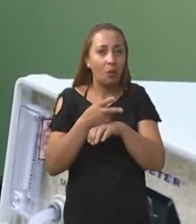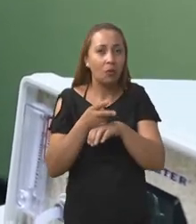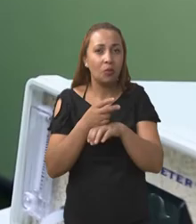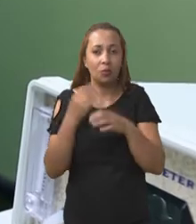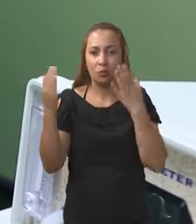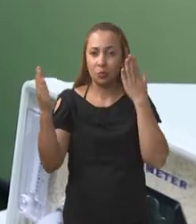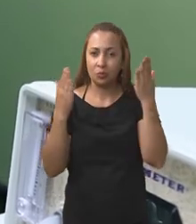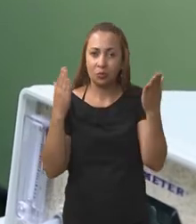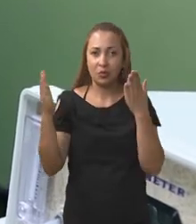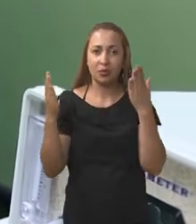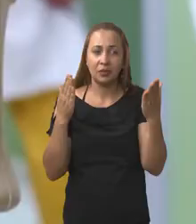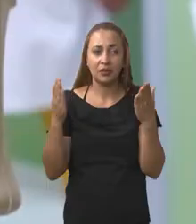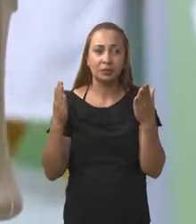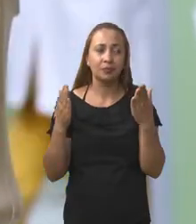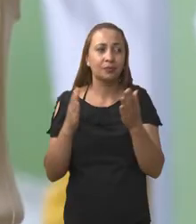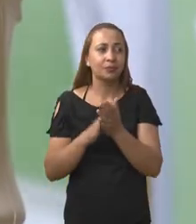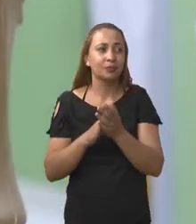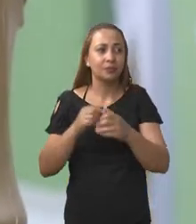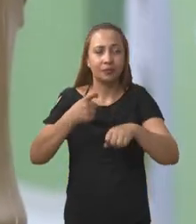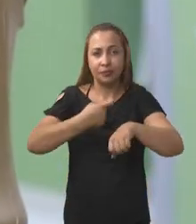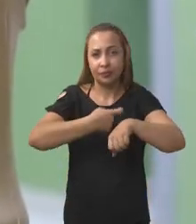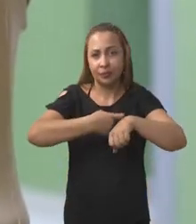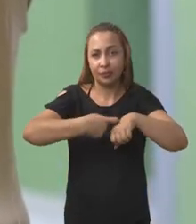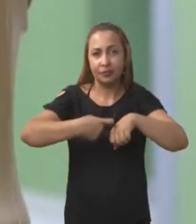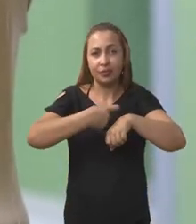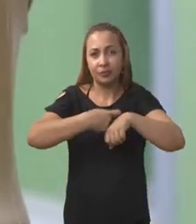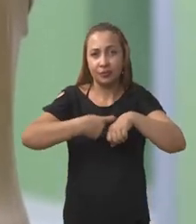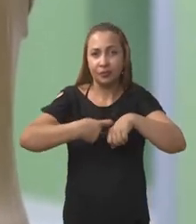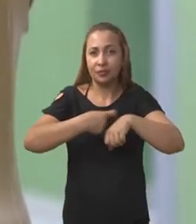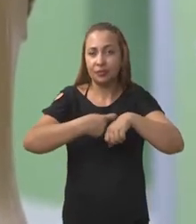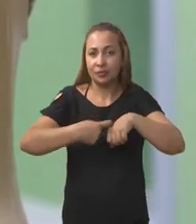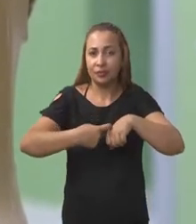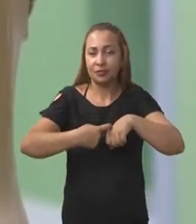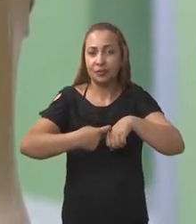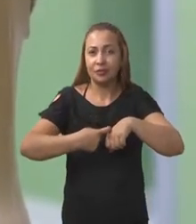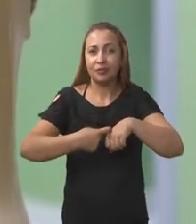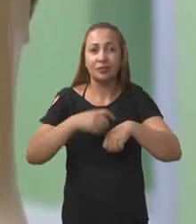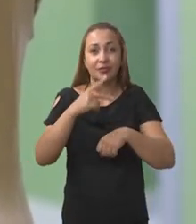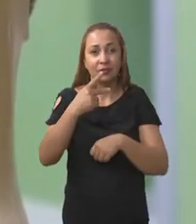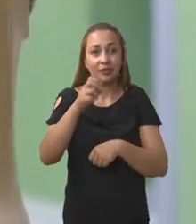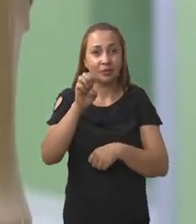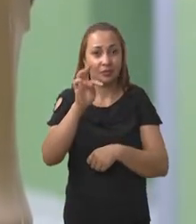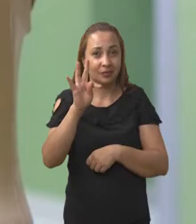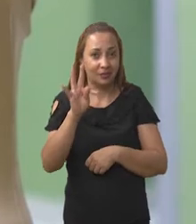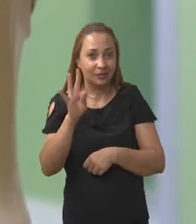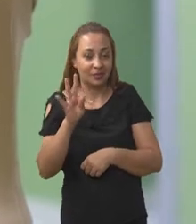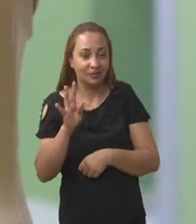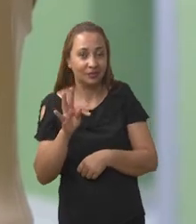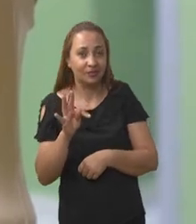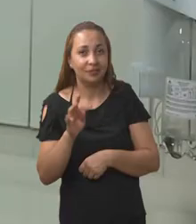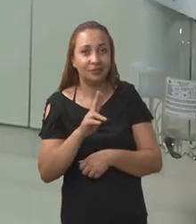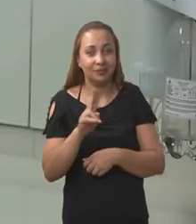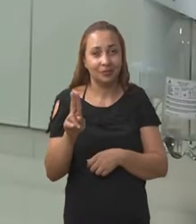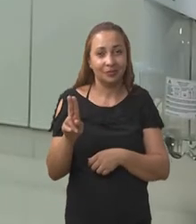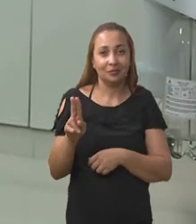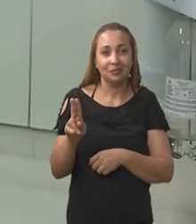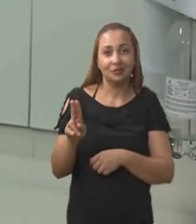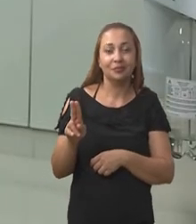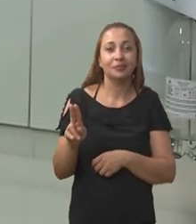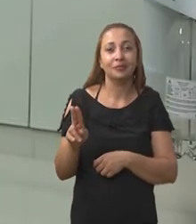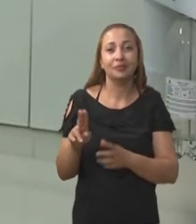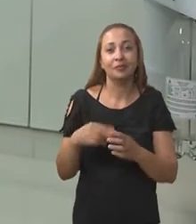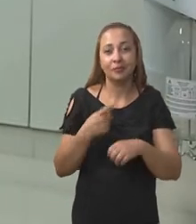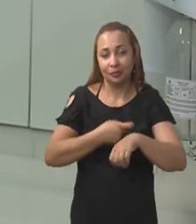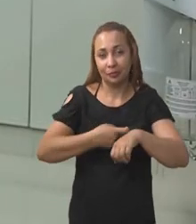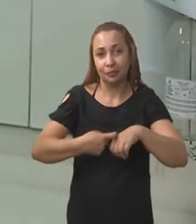comparar o raspador, que a gente chamava de raspador PET, e o raspador